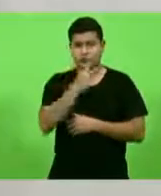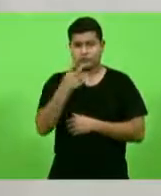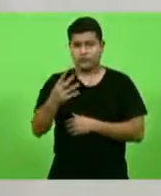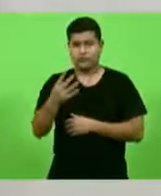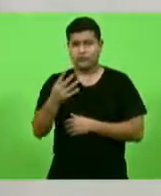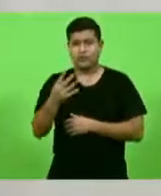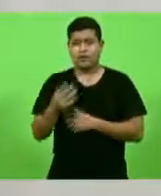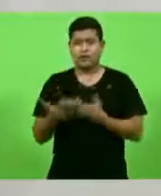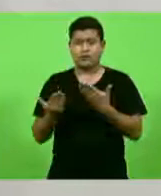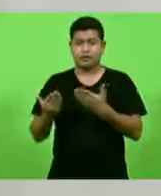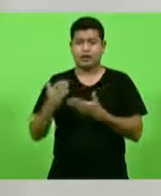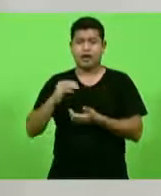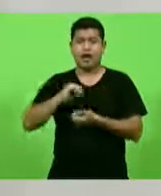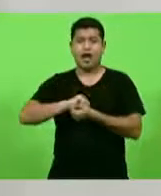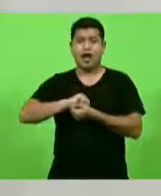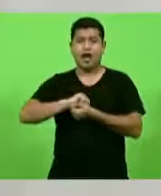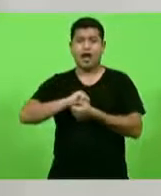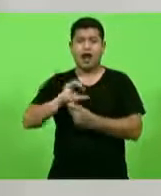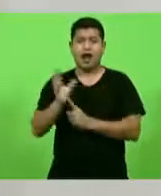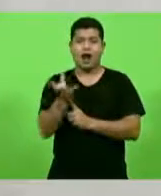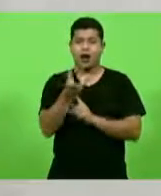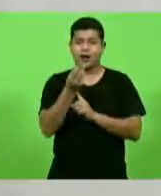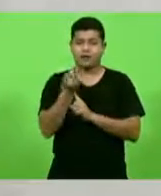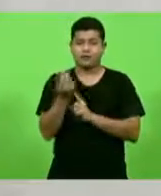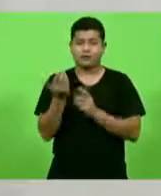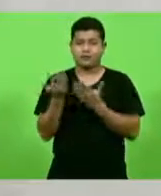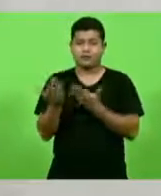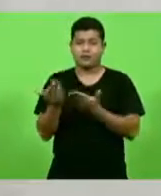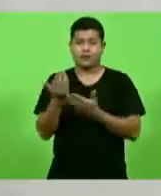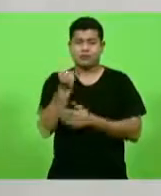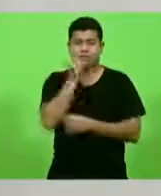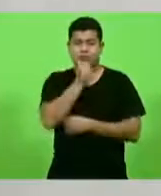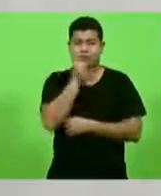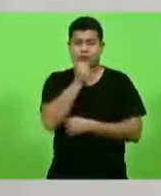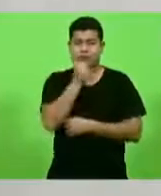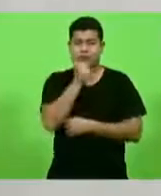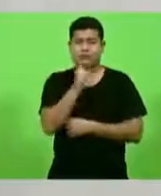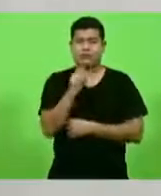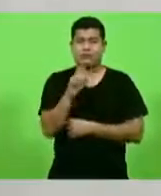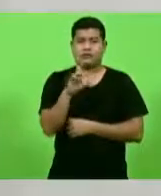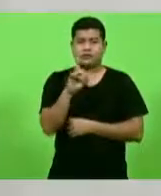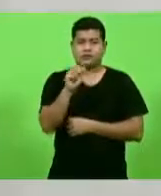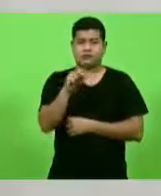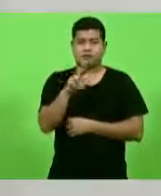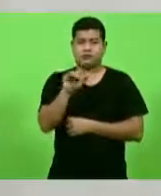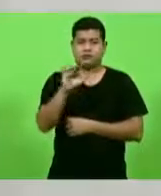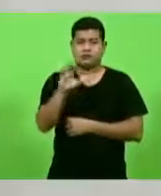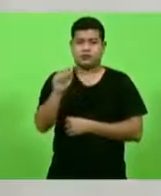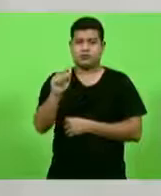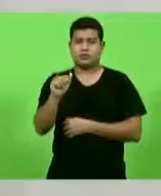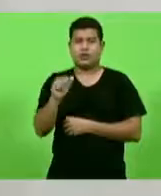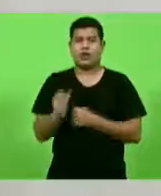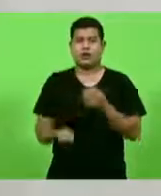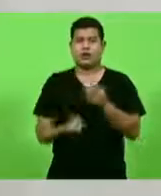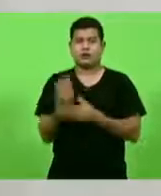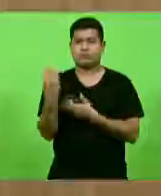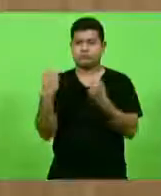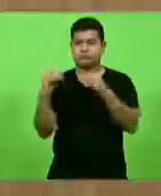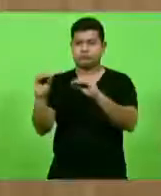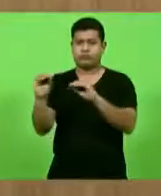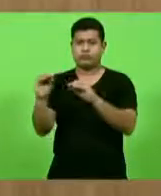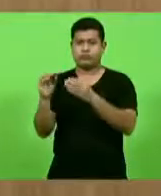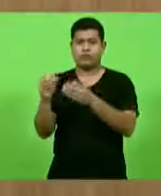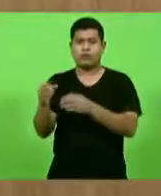A artista catarinense Cristina Tonucci, à frente do SIC, Centro Integral de Cultura, instalou um painel que retrata as